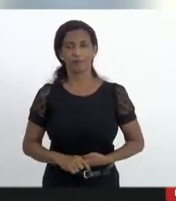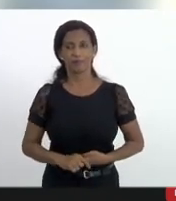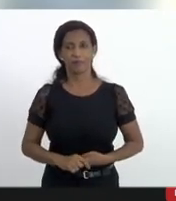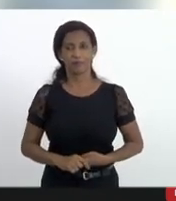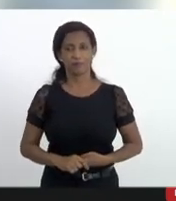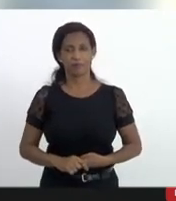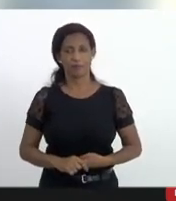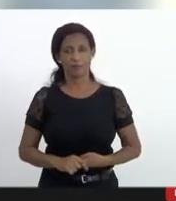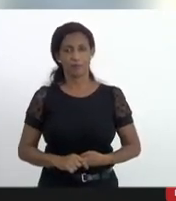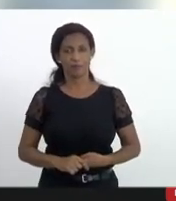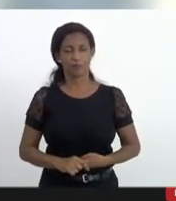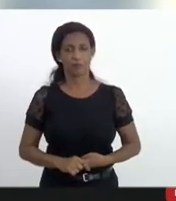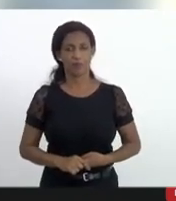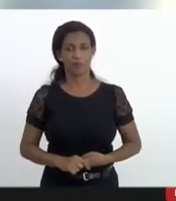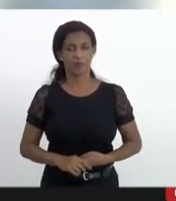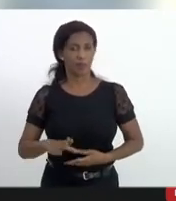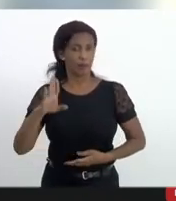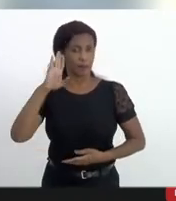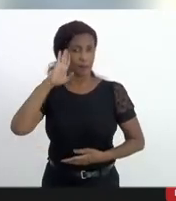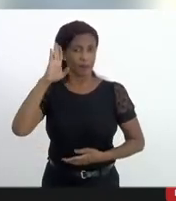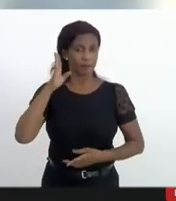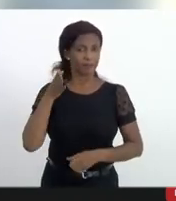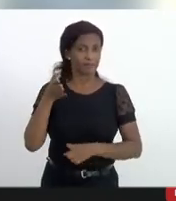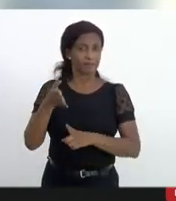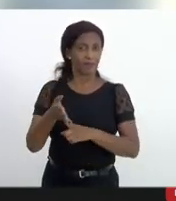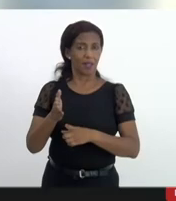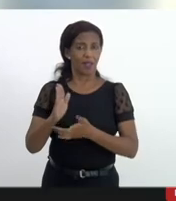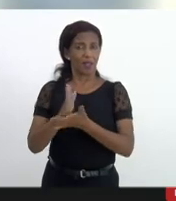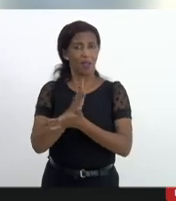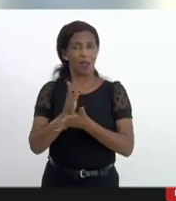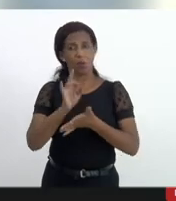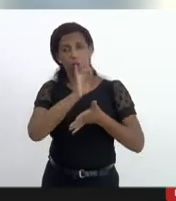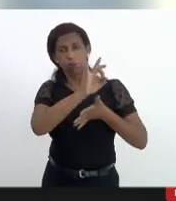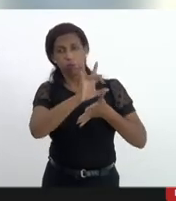a excepcionalidade prioritariamente em algumas questões quando arrisco a vida